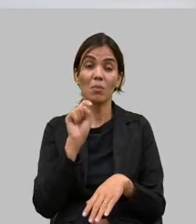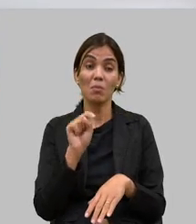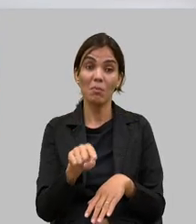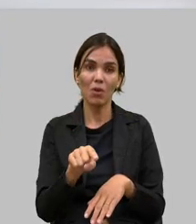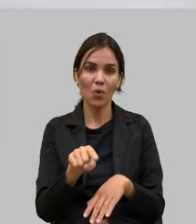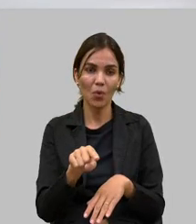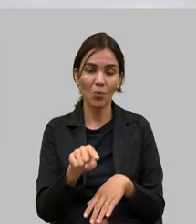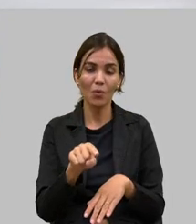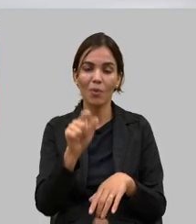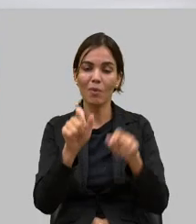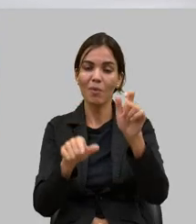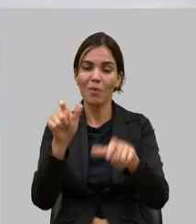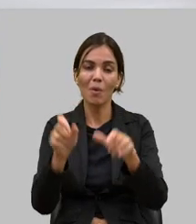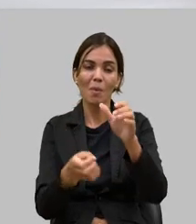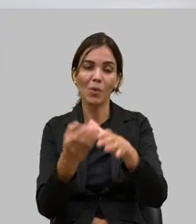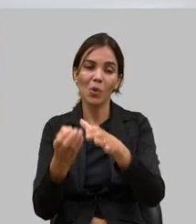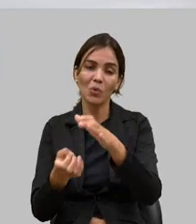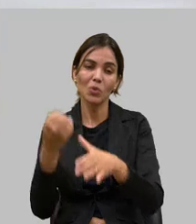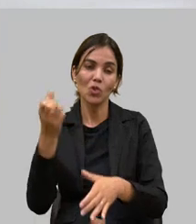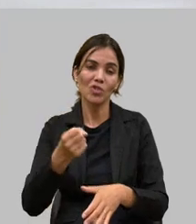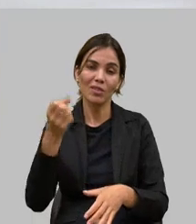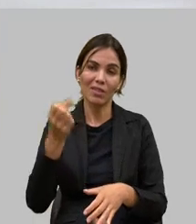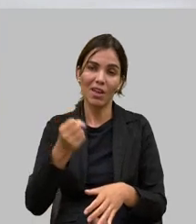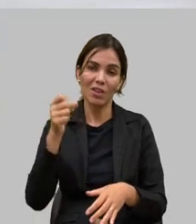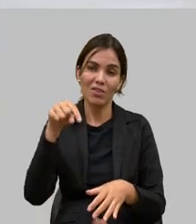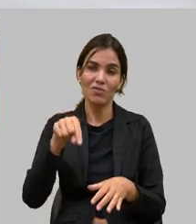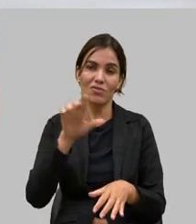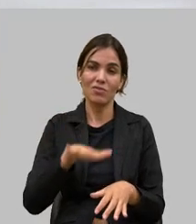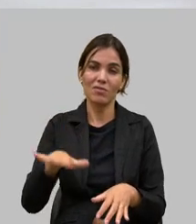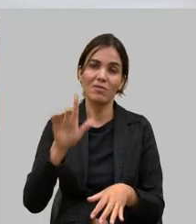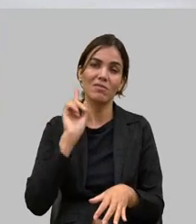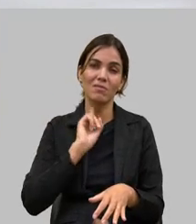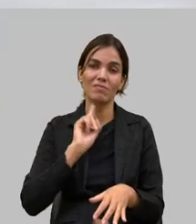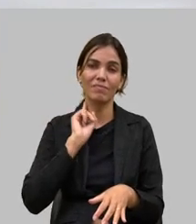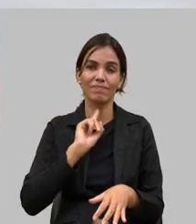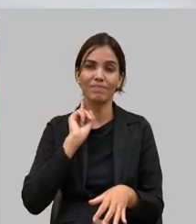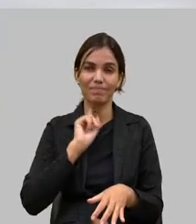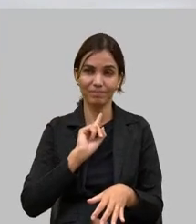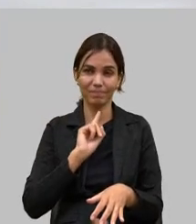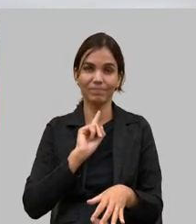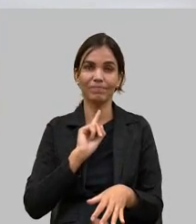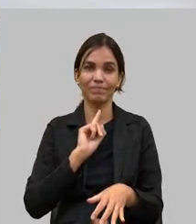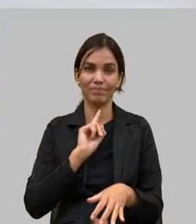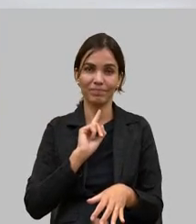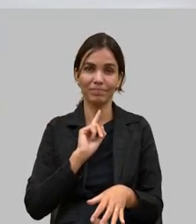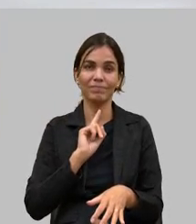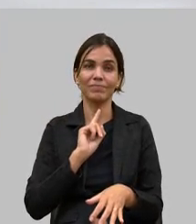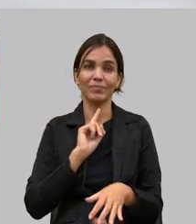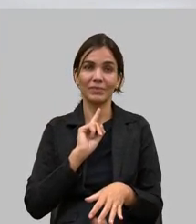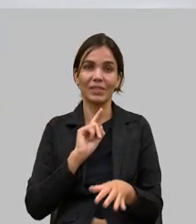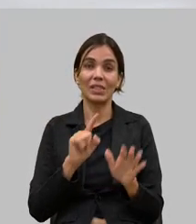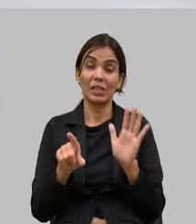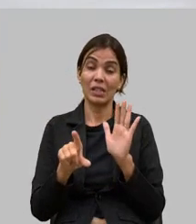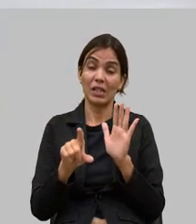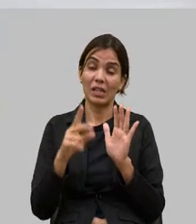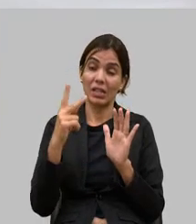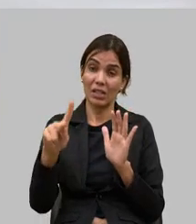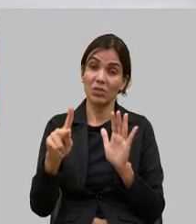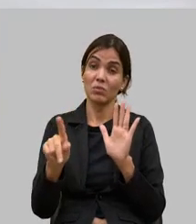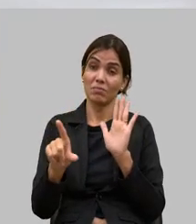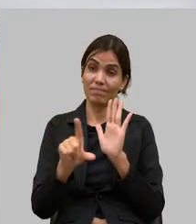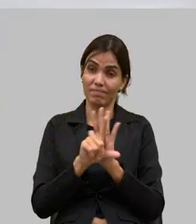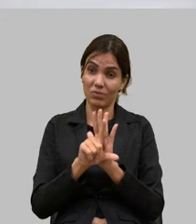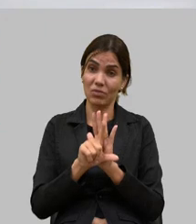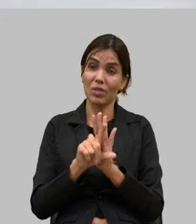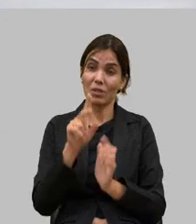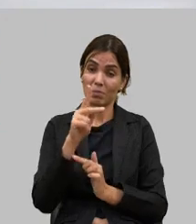leite em Minas Gerais é produzido praticamente em todos os municípios a sua legislação é muito pertinente o PL que o